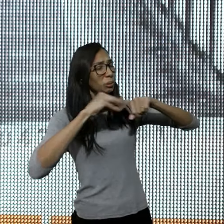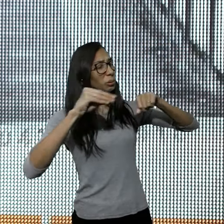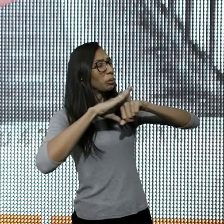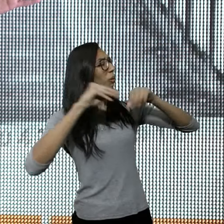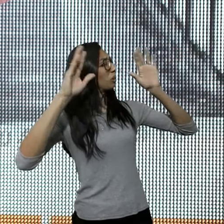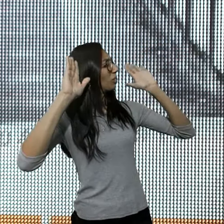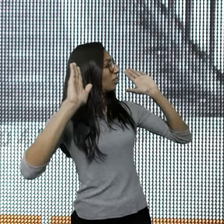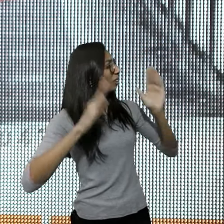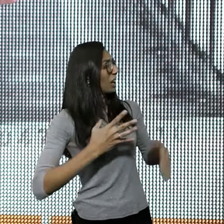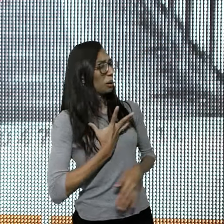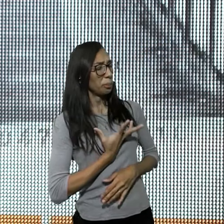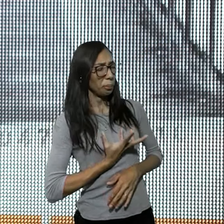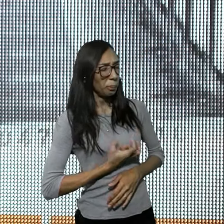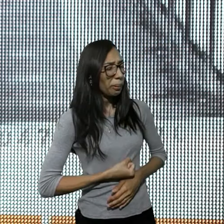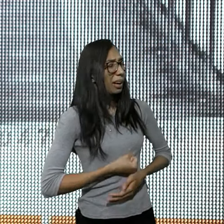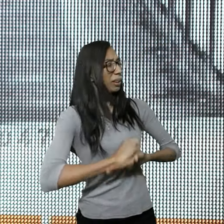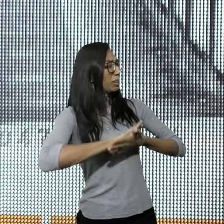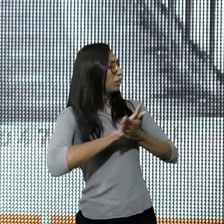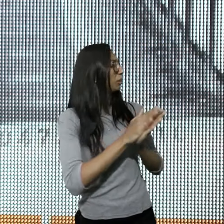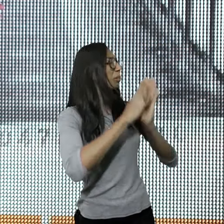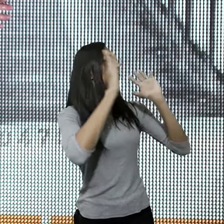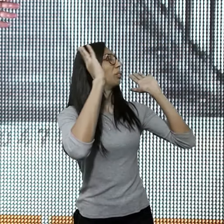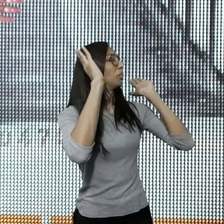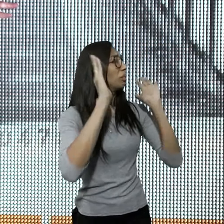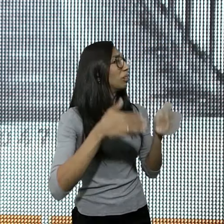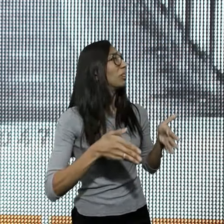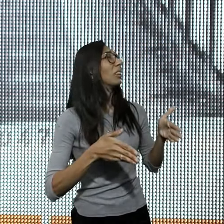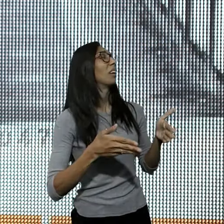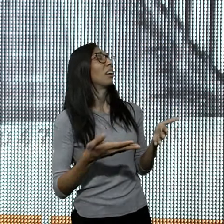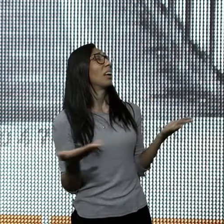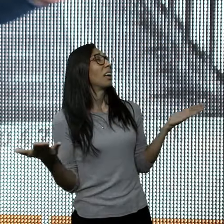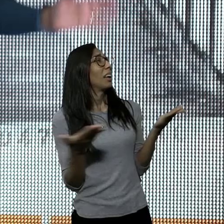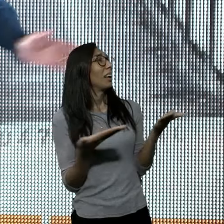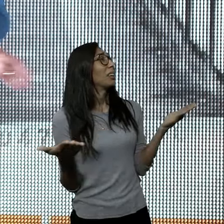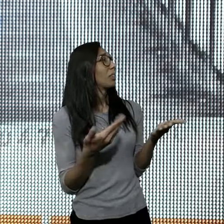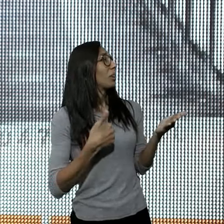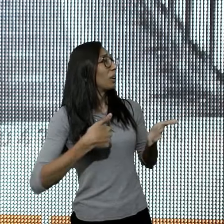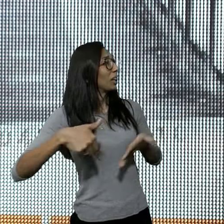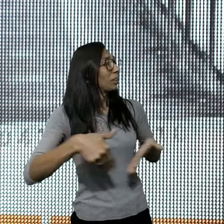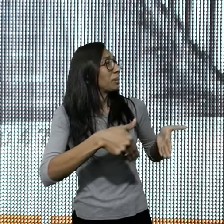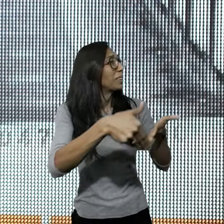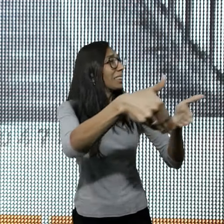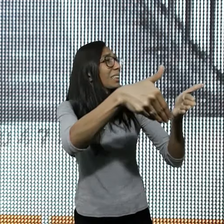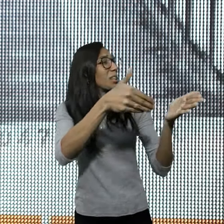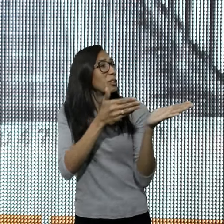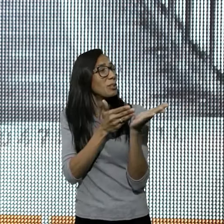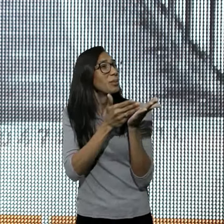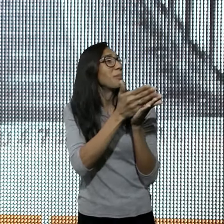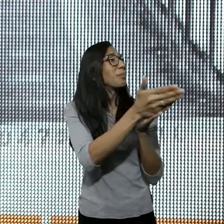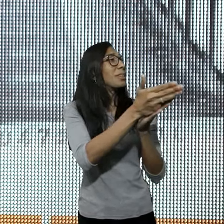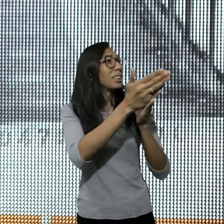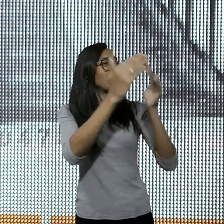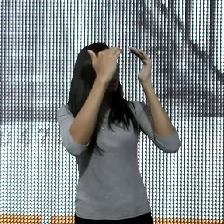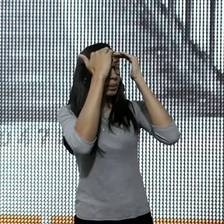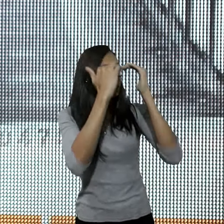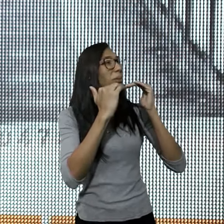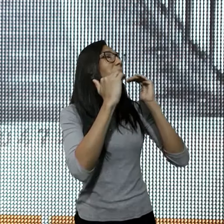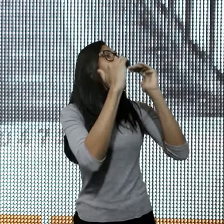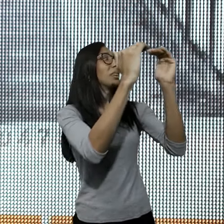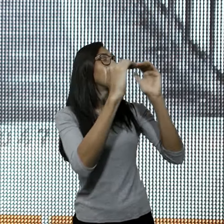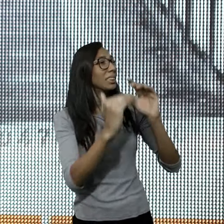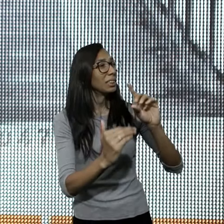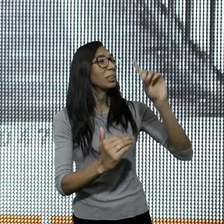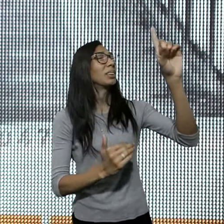distorções, de todas as minhas impossibilidades, Senhor, eu não quero estar no caminho, com todo mundo, eu quero decidir, viver uma